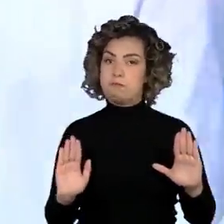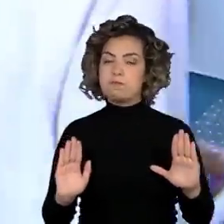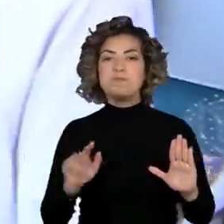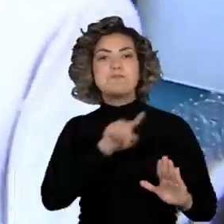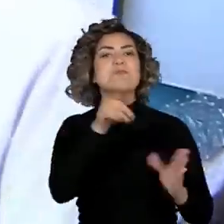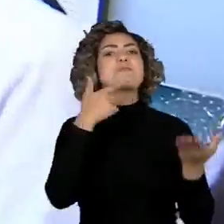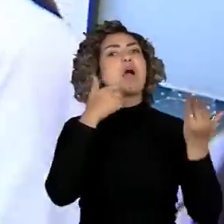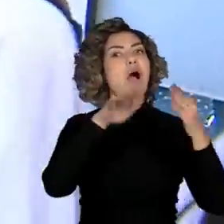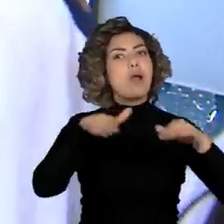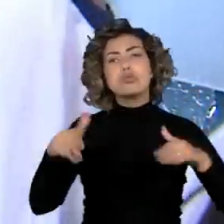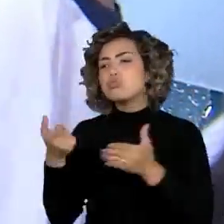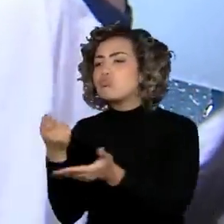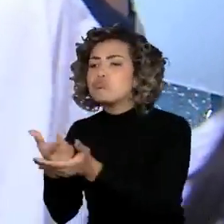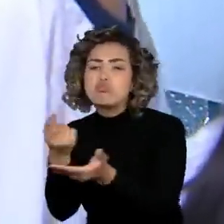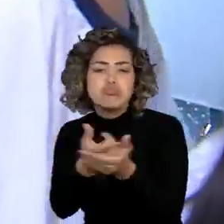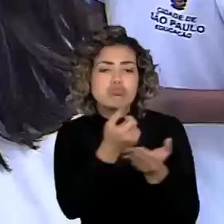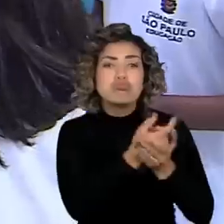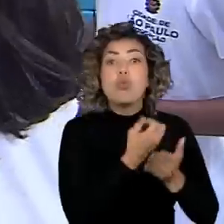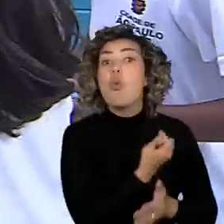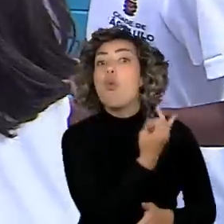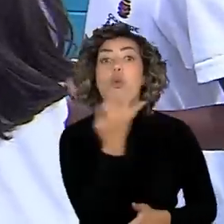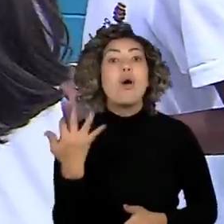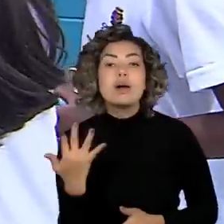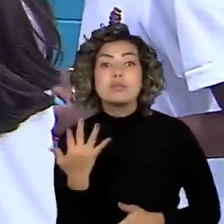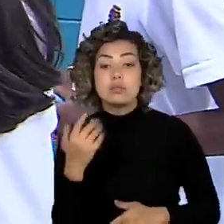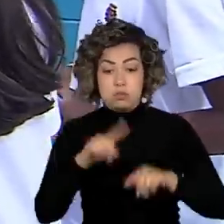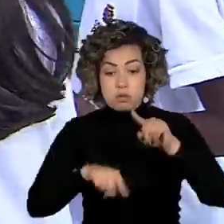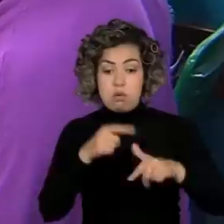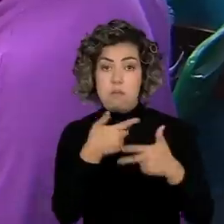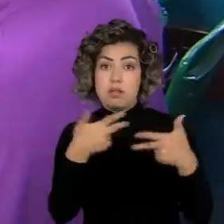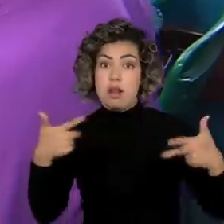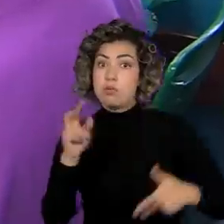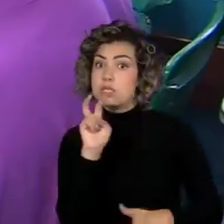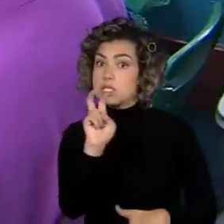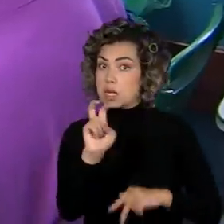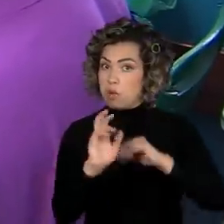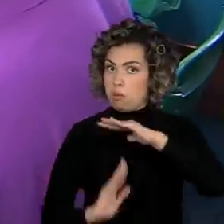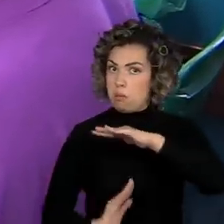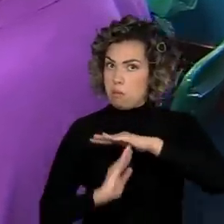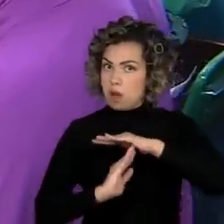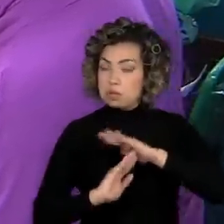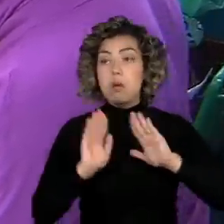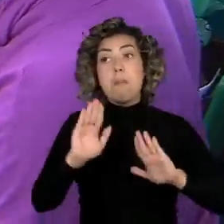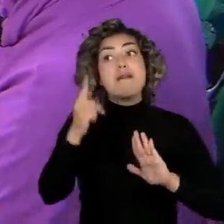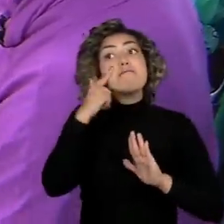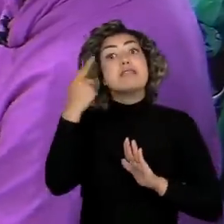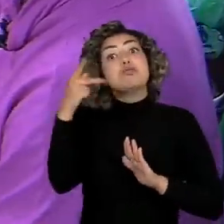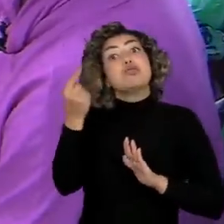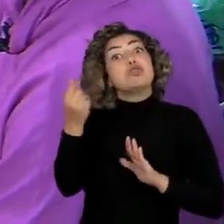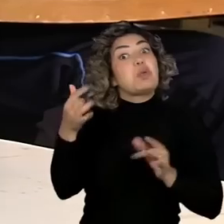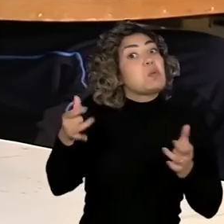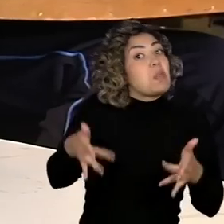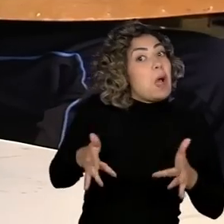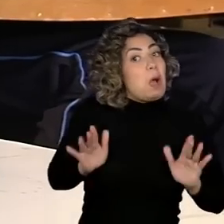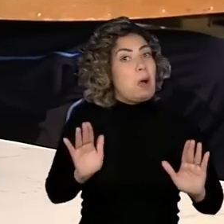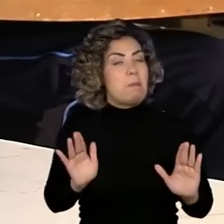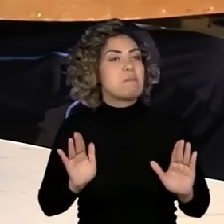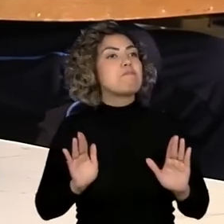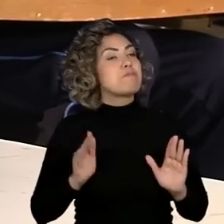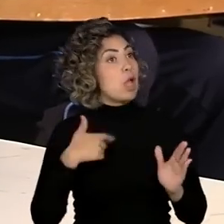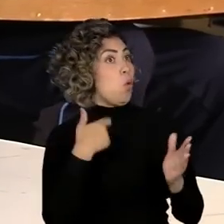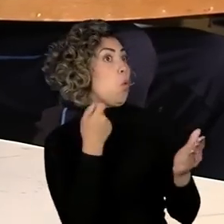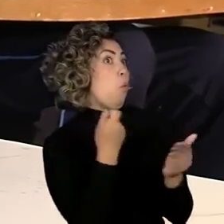podem comprar cinco itens dentro da quantidade de valor que cada um ganhou durante o mês. Dois